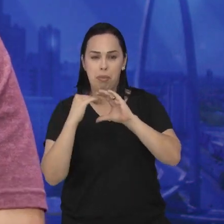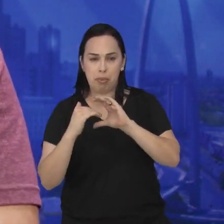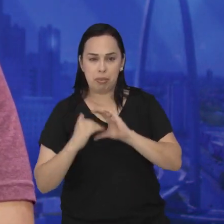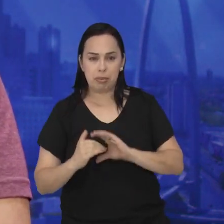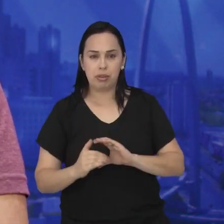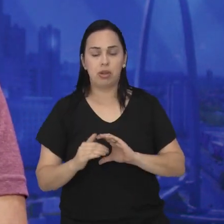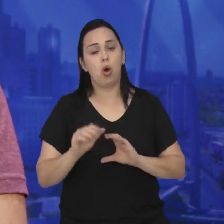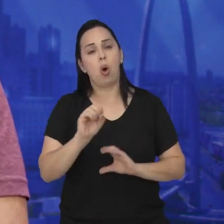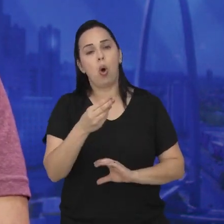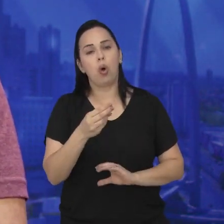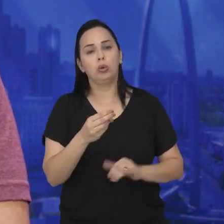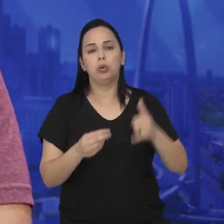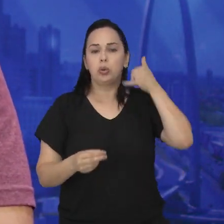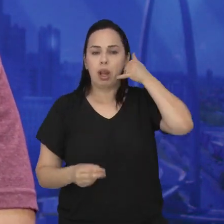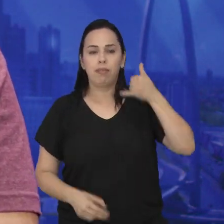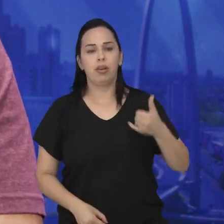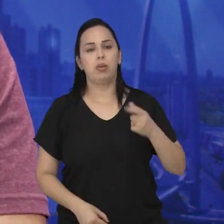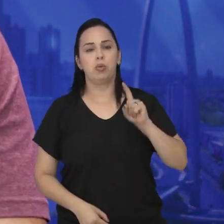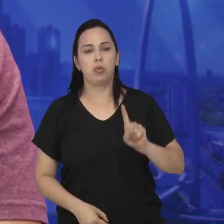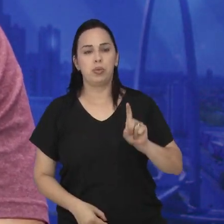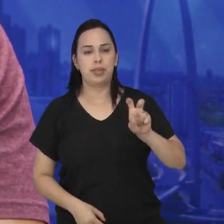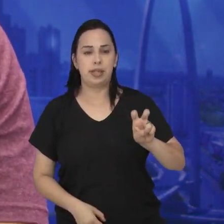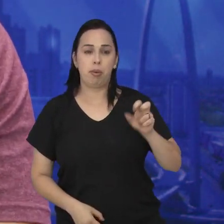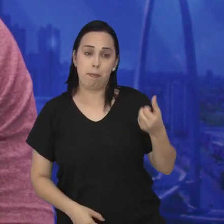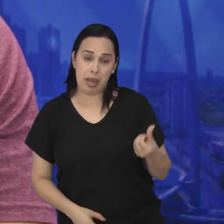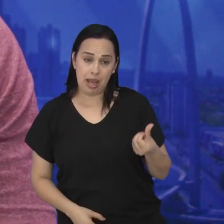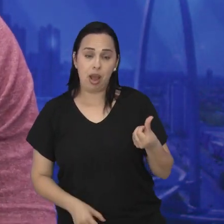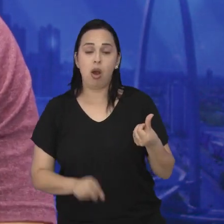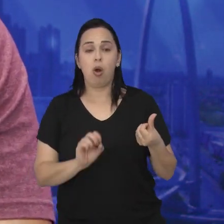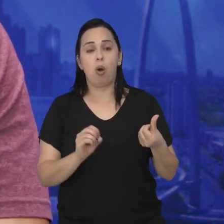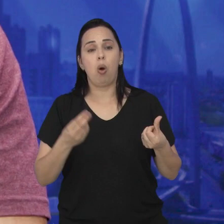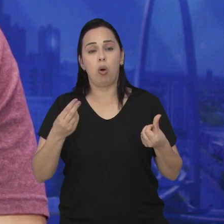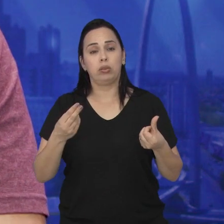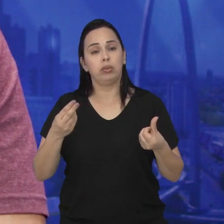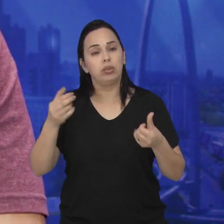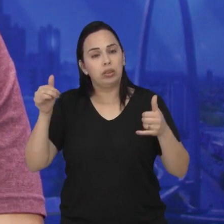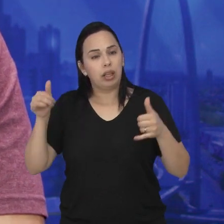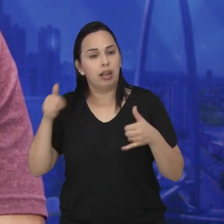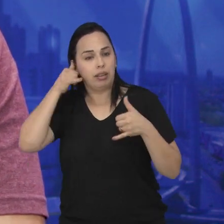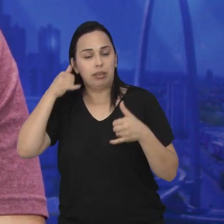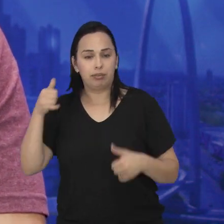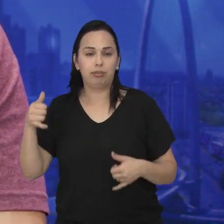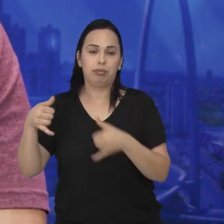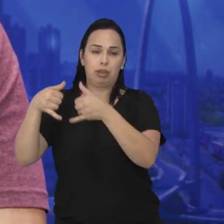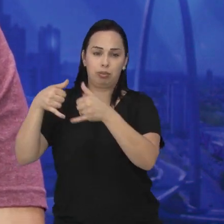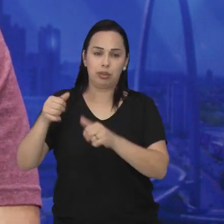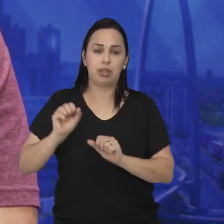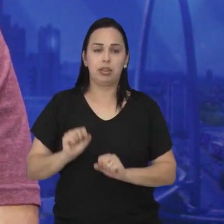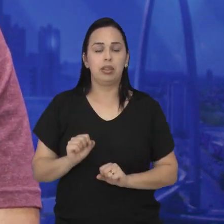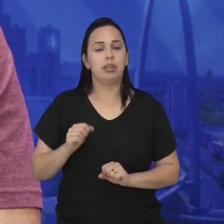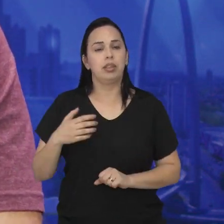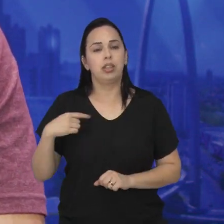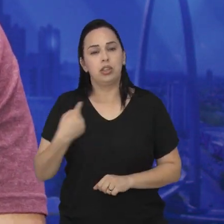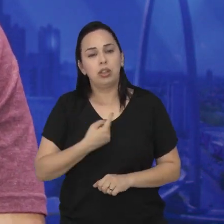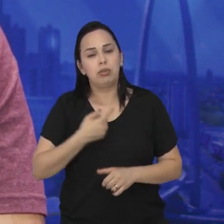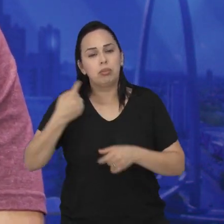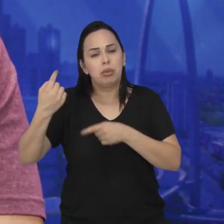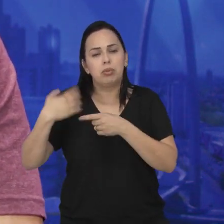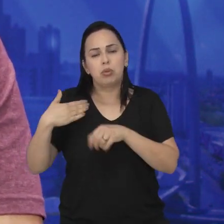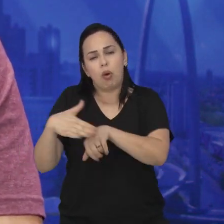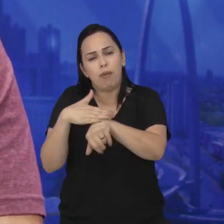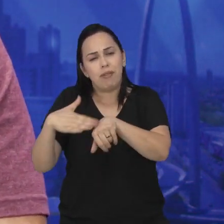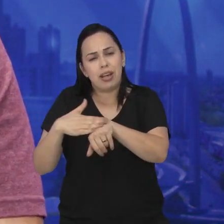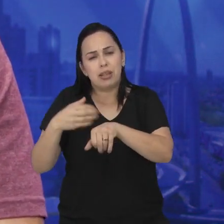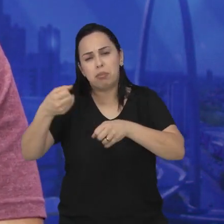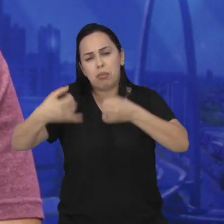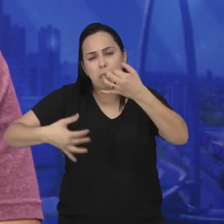aquele ou pelo 156, também a pessoa pode fazer, ou direto no telefone lá do COMAD. E faz a sua demanda e a gente